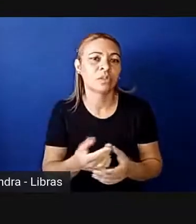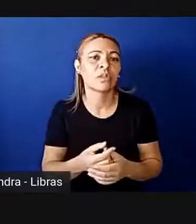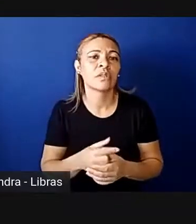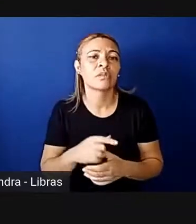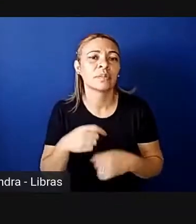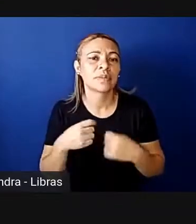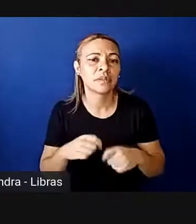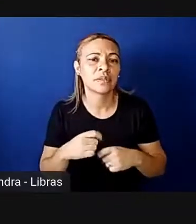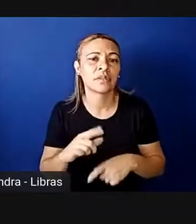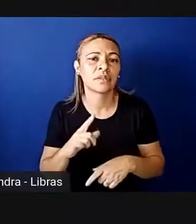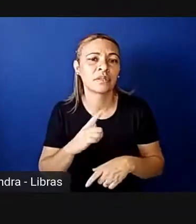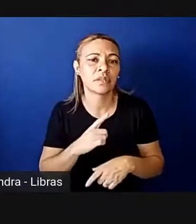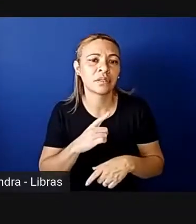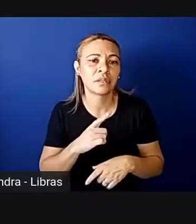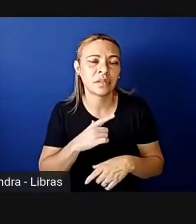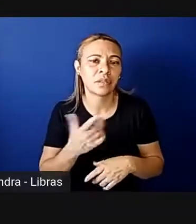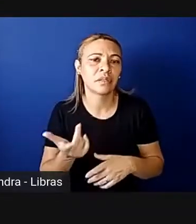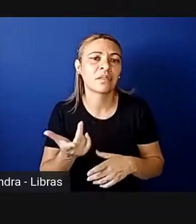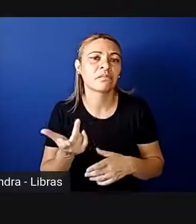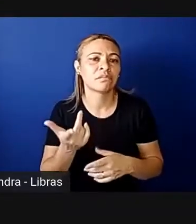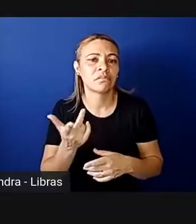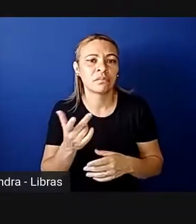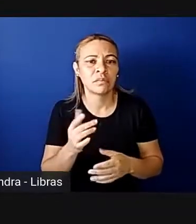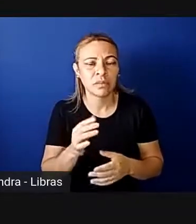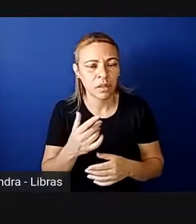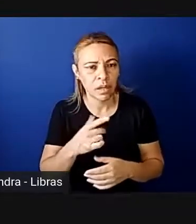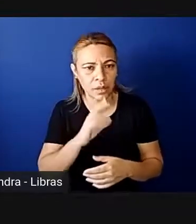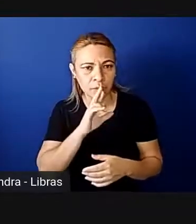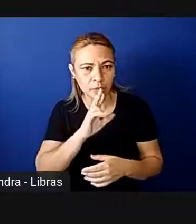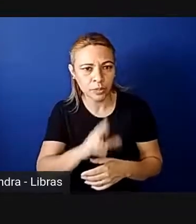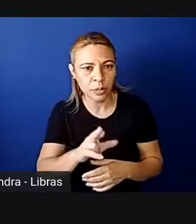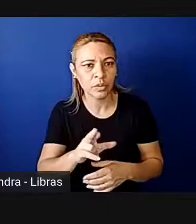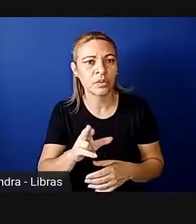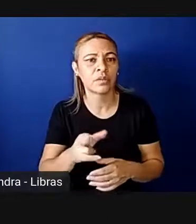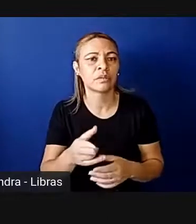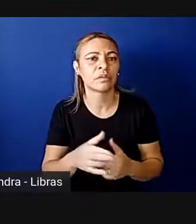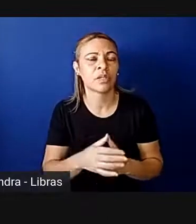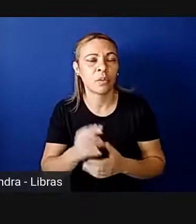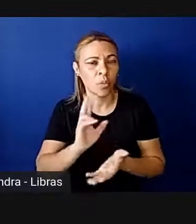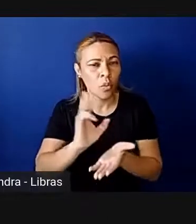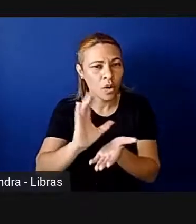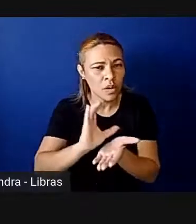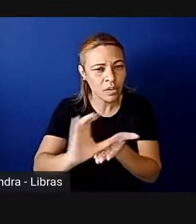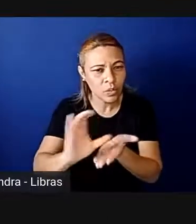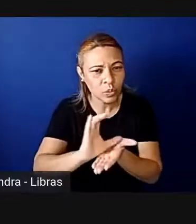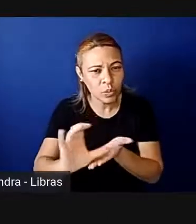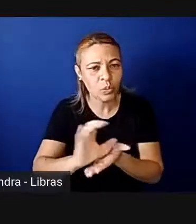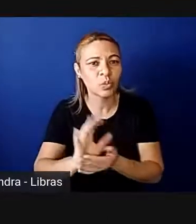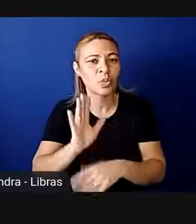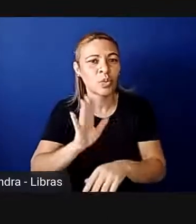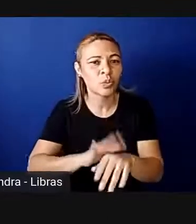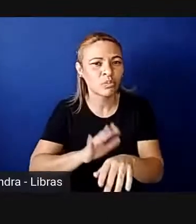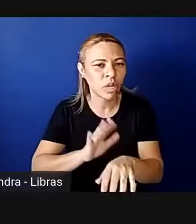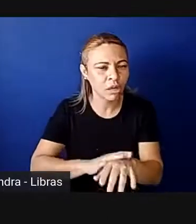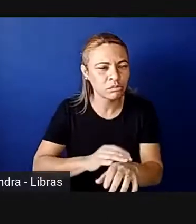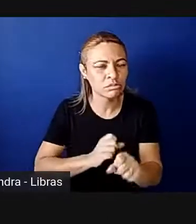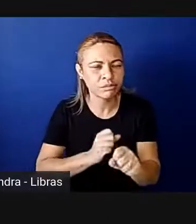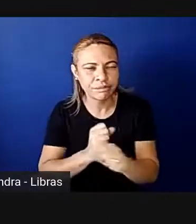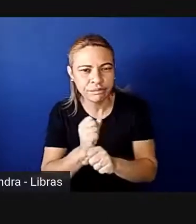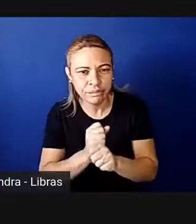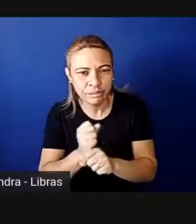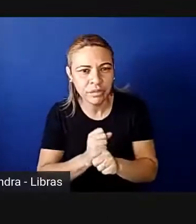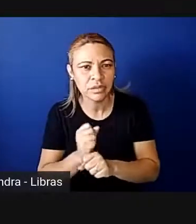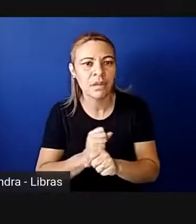tivessem a repercussão no recebimento de recursos e no tempo de TV, né, para efetivar